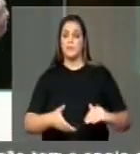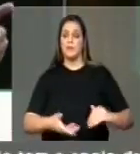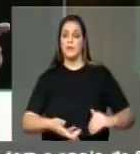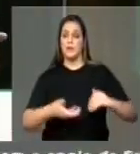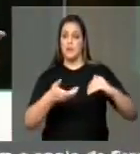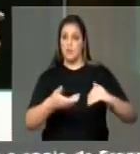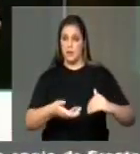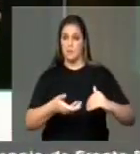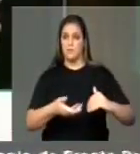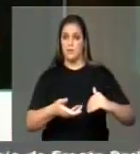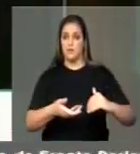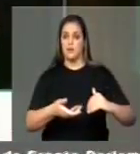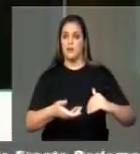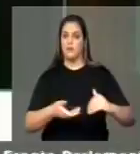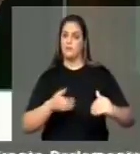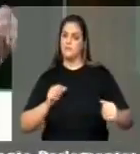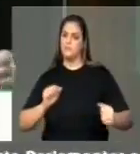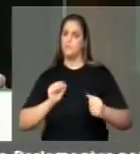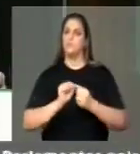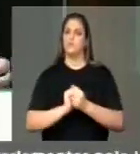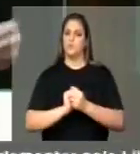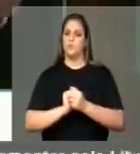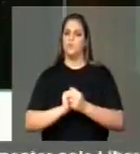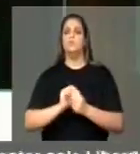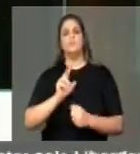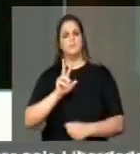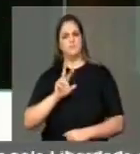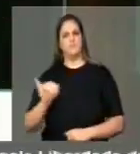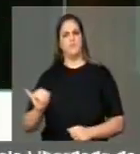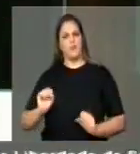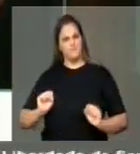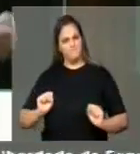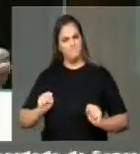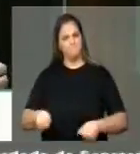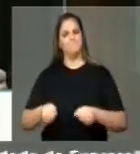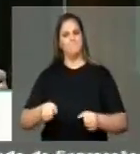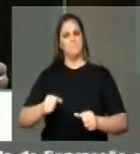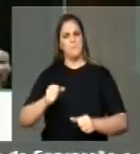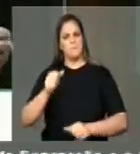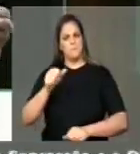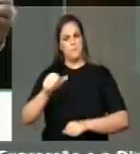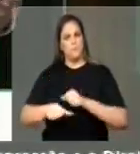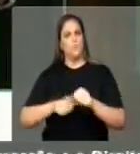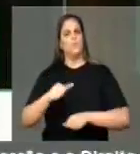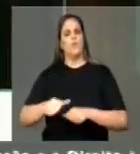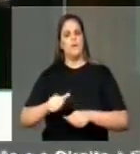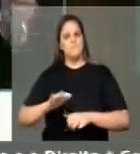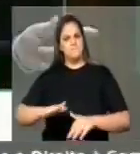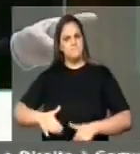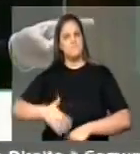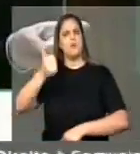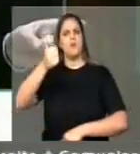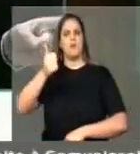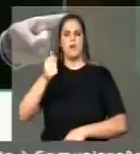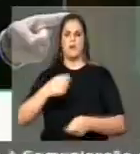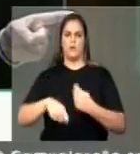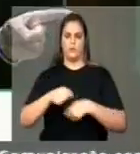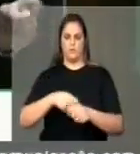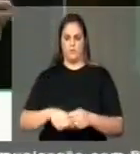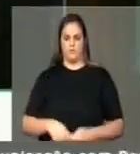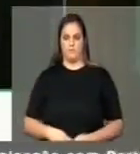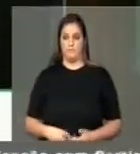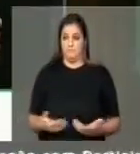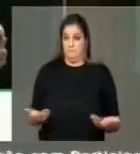o Brasil vai melhorar, a nossa economia irá melhorar. Então, a responsabilidade